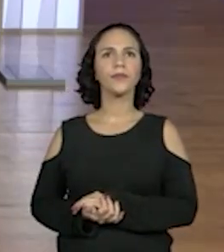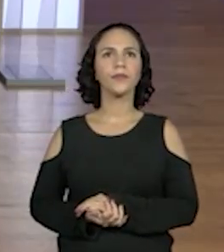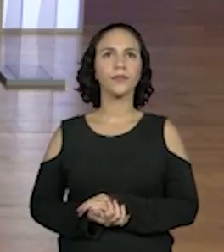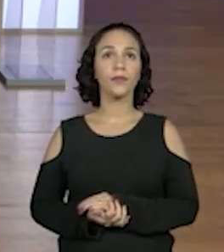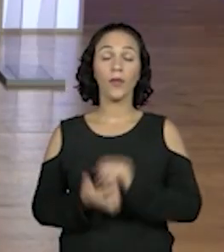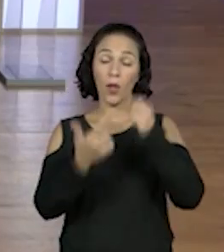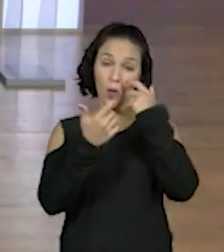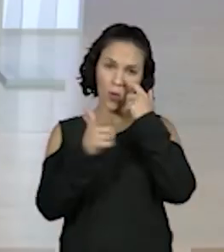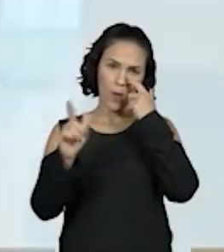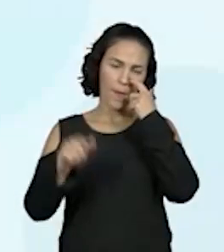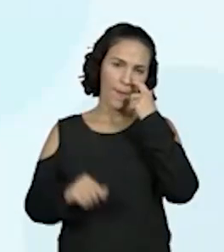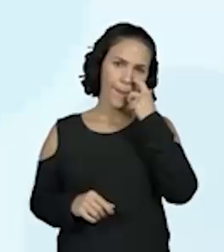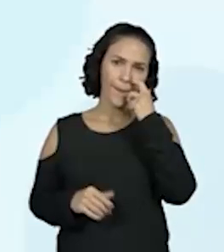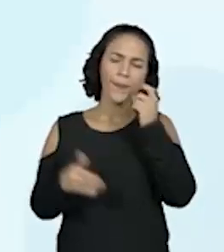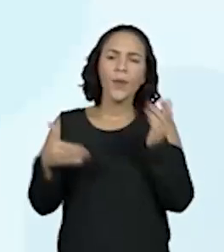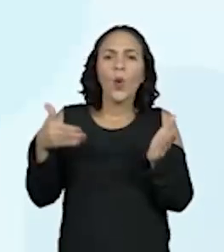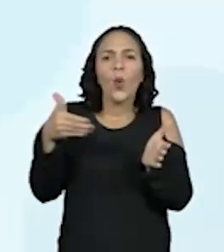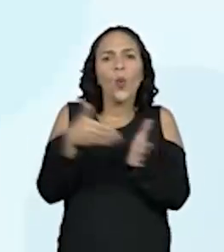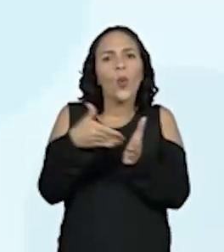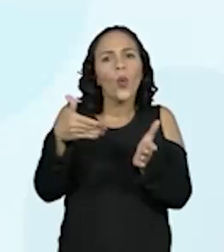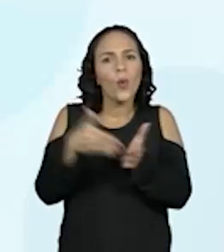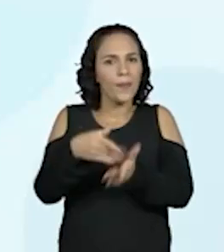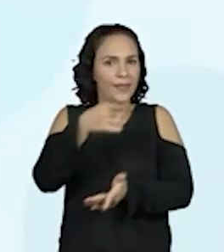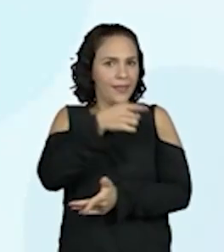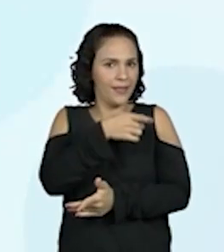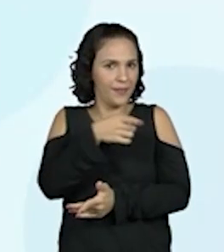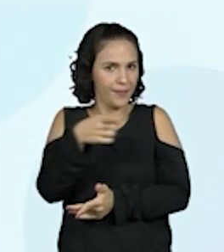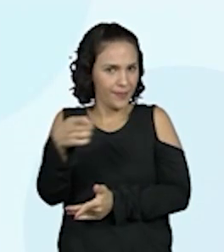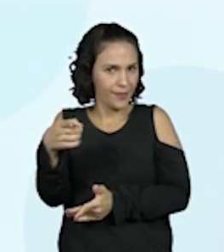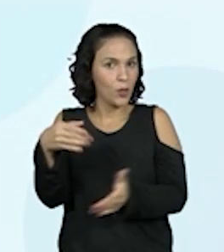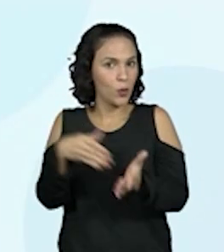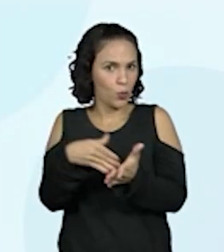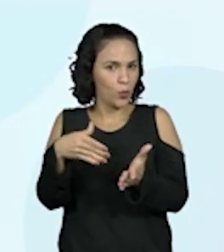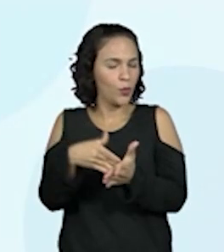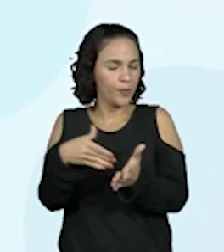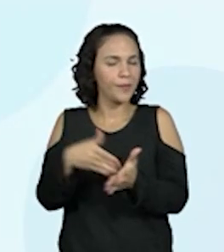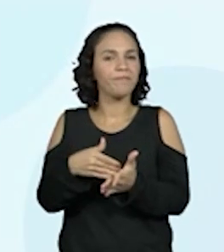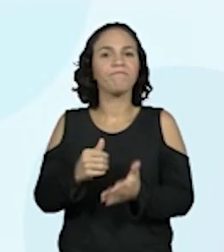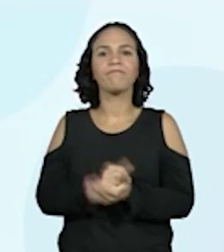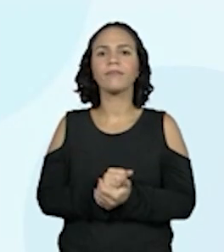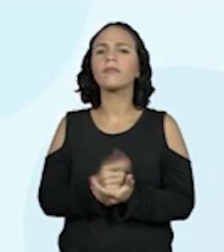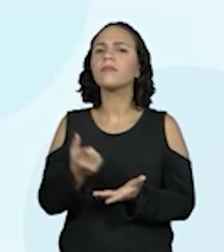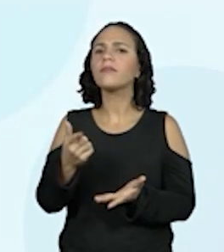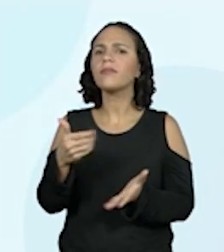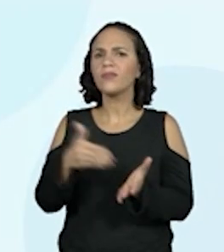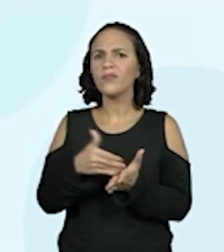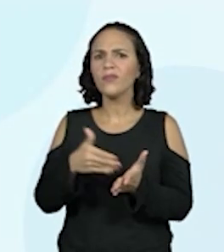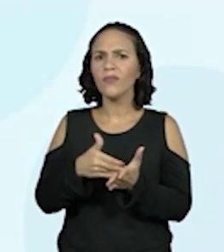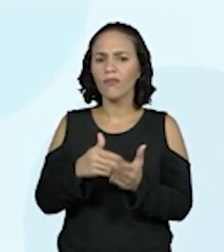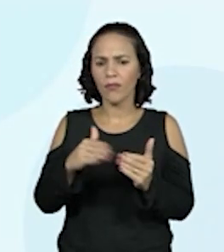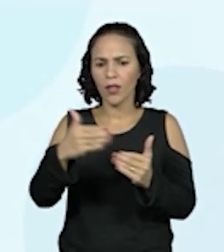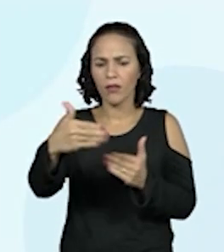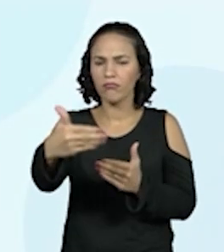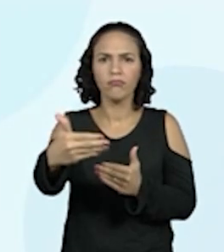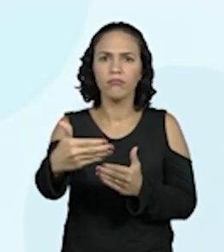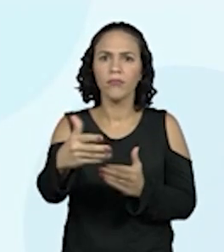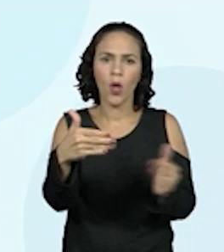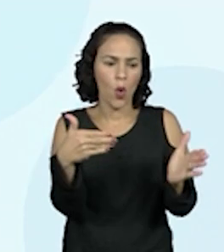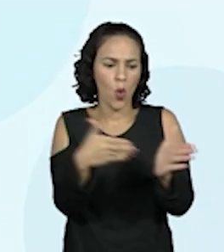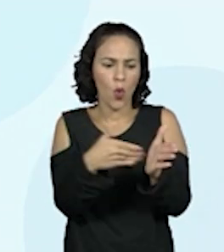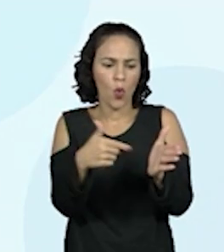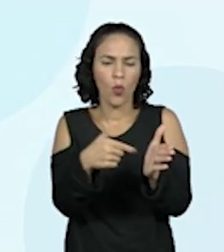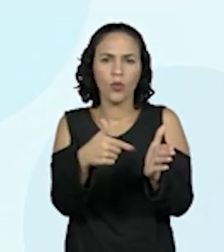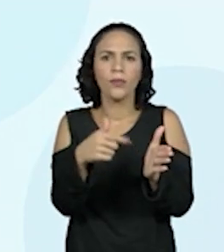Próxima. Na última semana. Se é a última, teve mais alguma depois disso, que eles foram